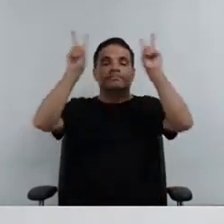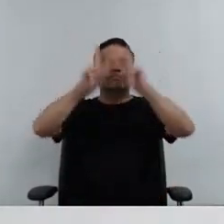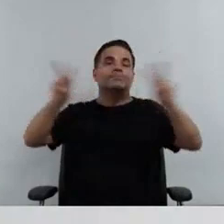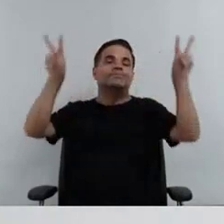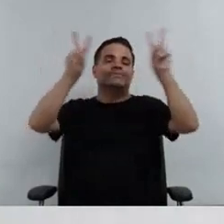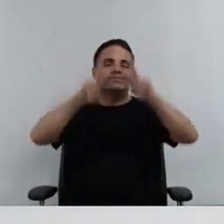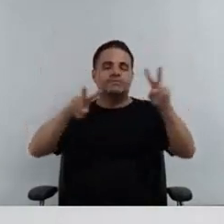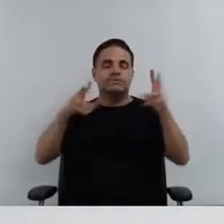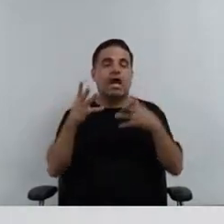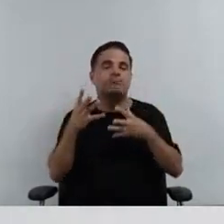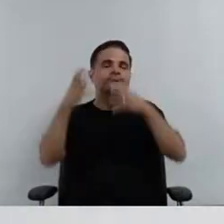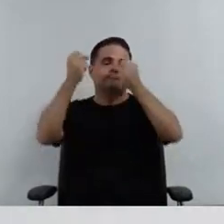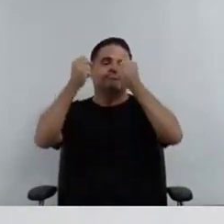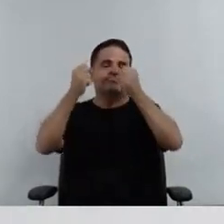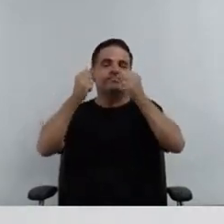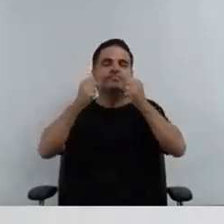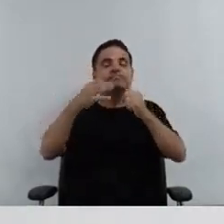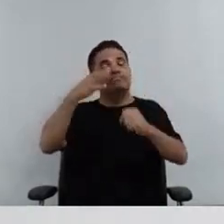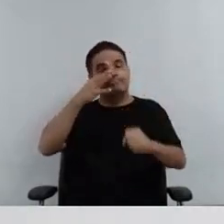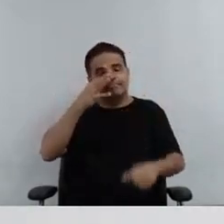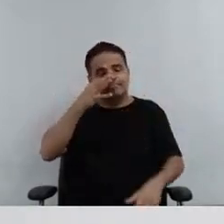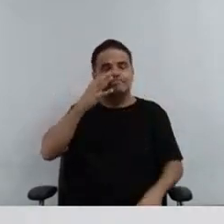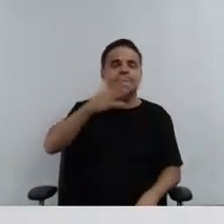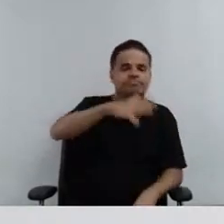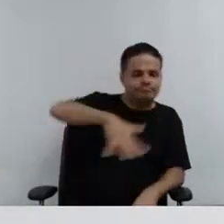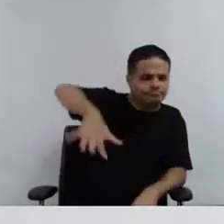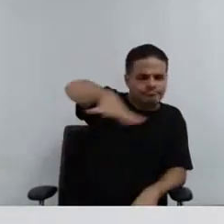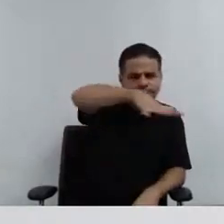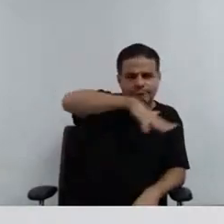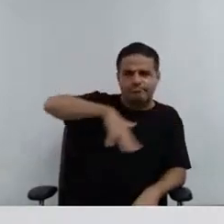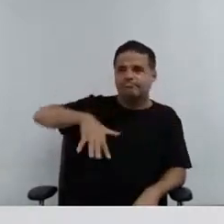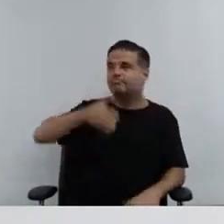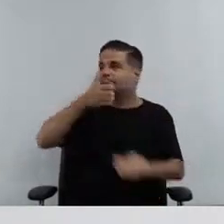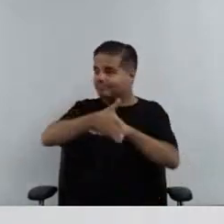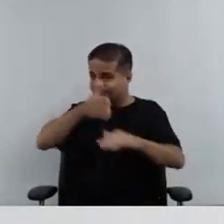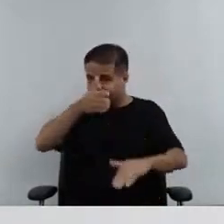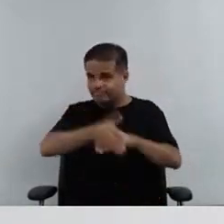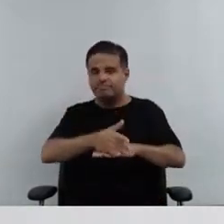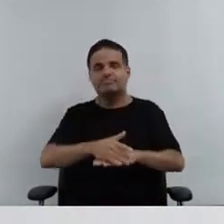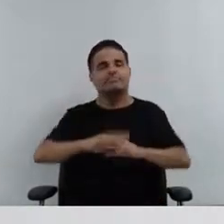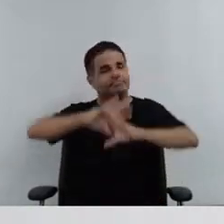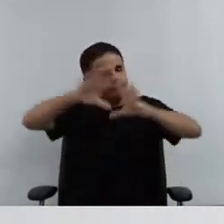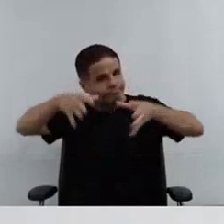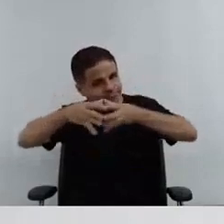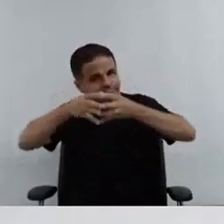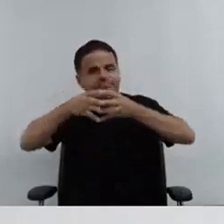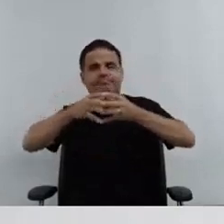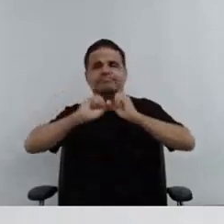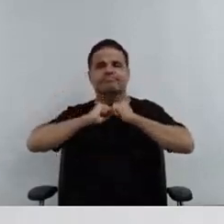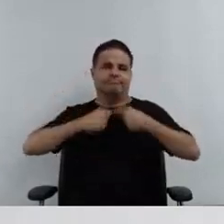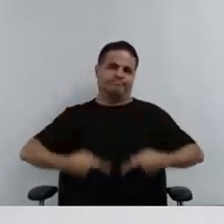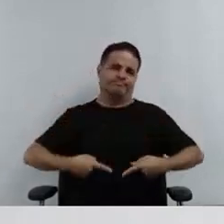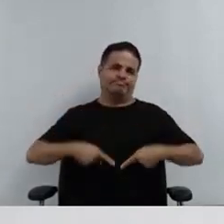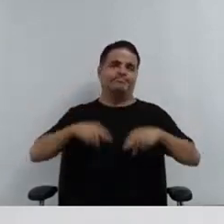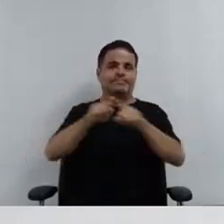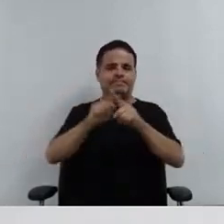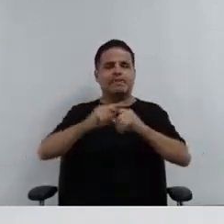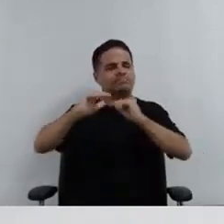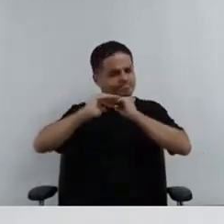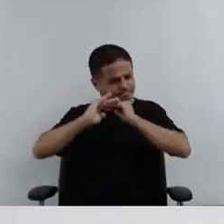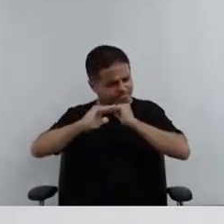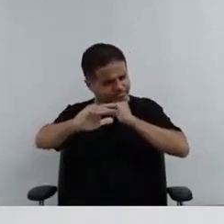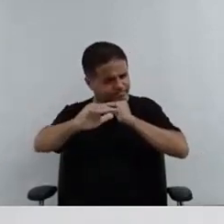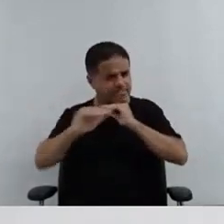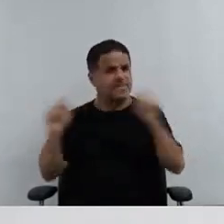nessa perspectiva de fortalecimento da nossa presença nos espaços, da atuação em prol da população, do reconhecimento e simetria,